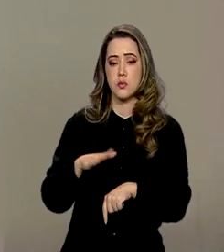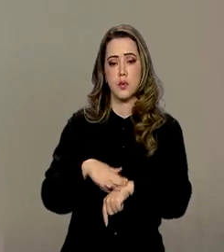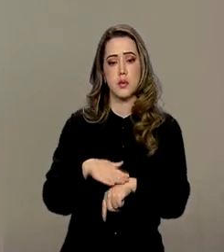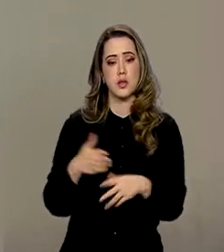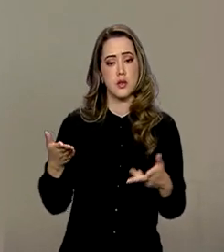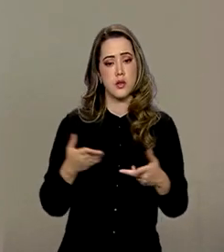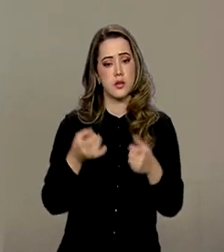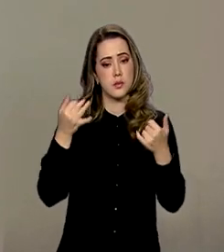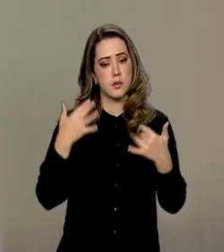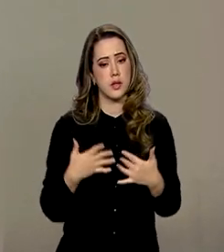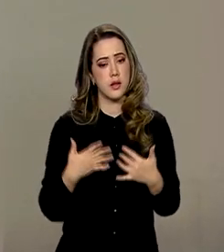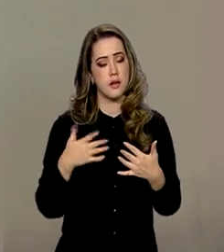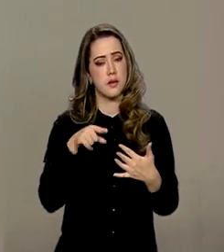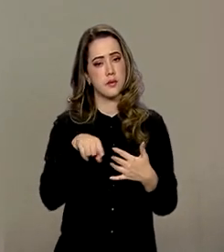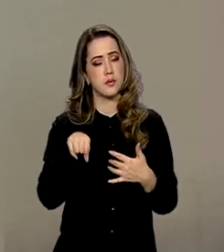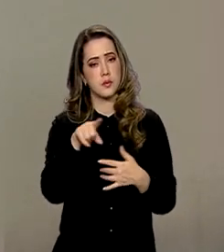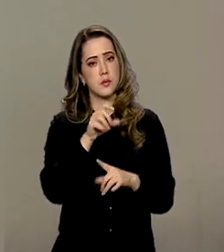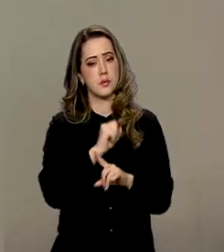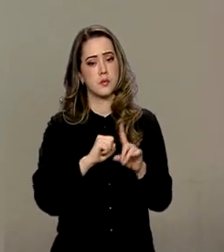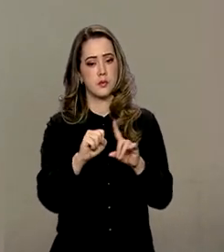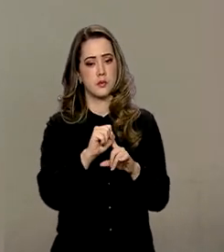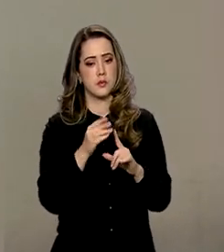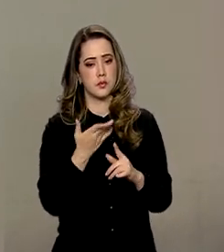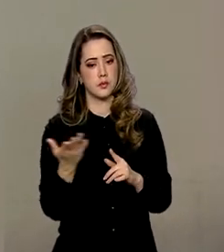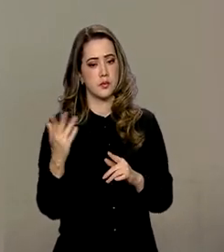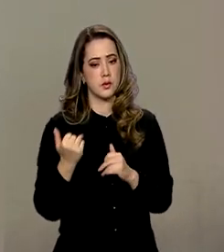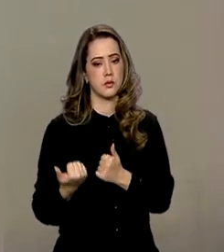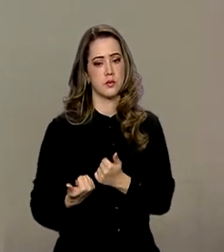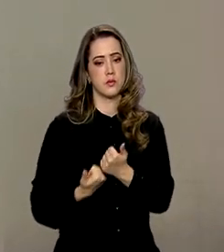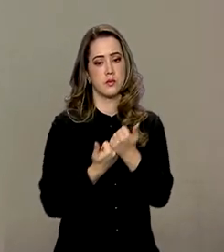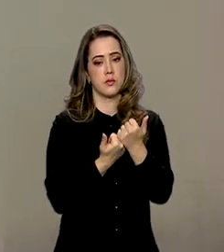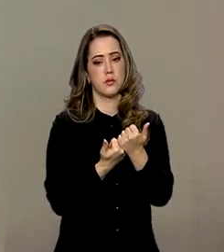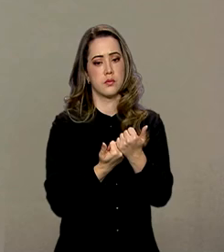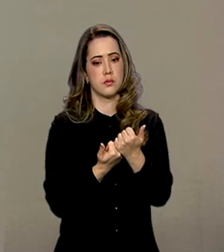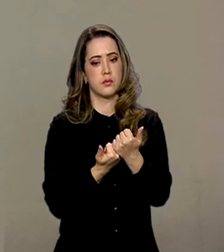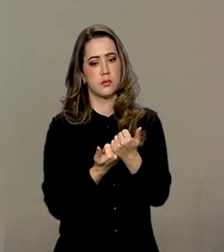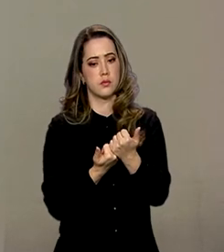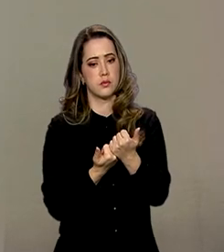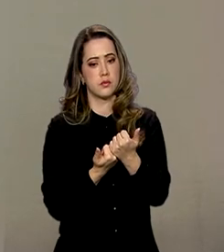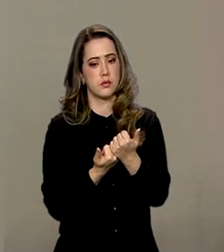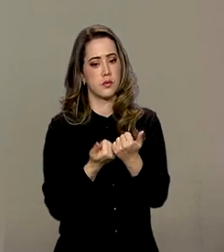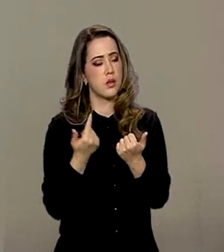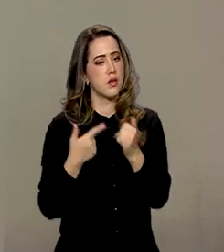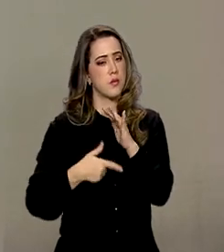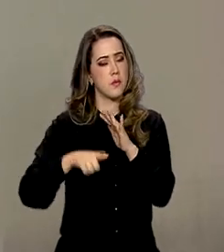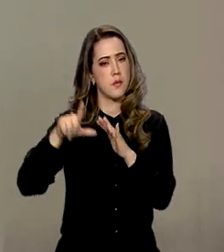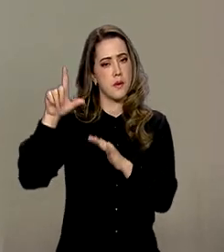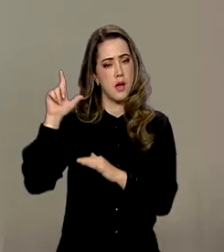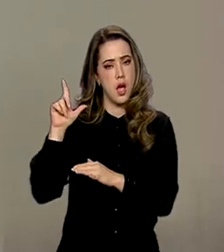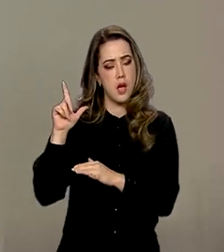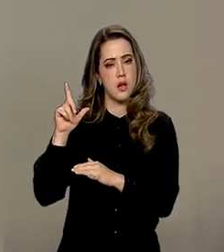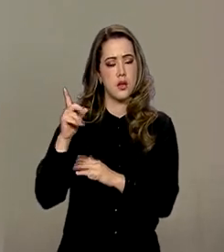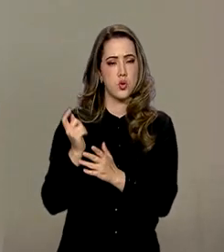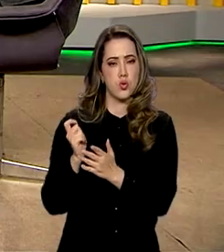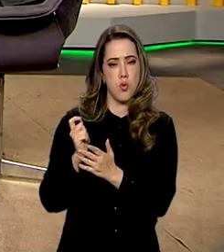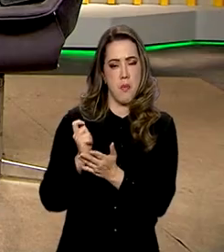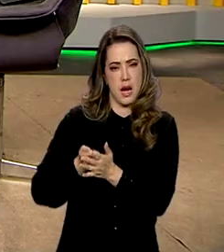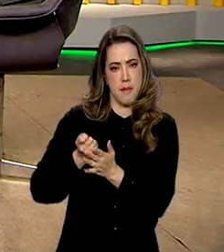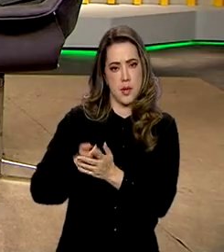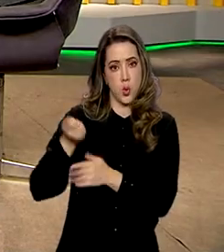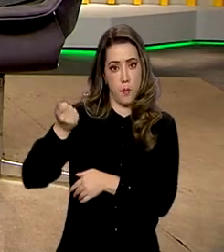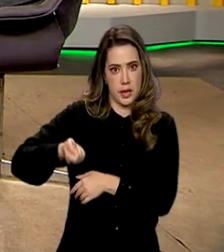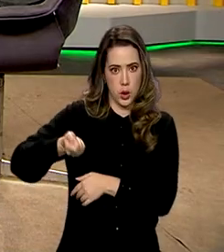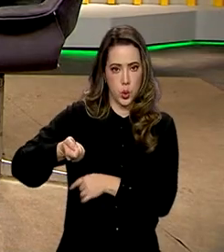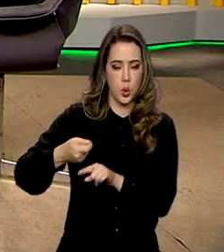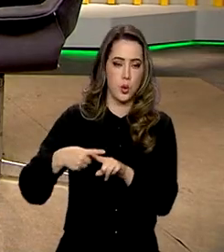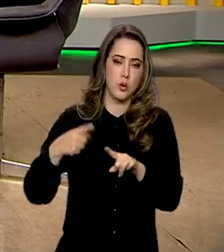inclusive, para esclarecer isso para a sociedade. Há uma contribuição que, outrora, era compulsória. Podendo ser